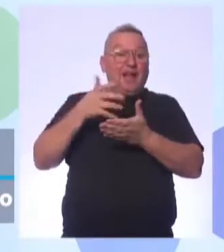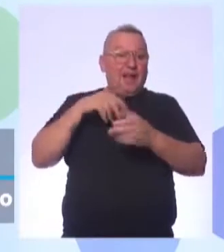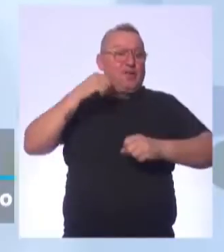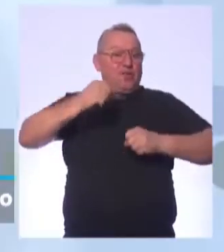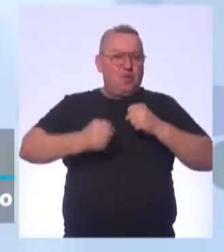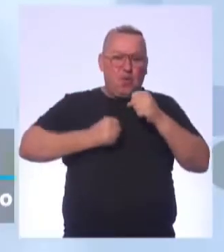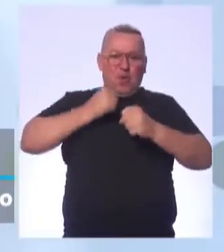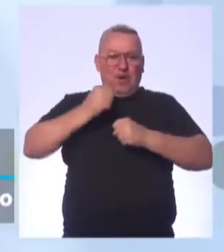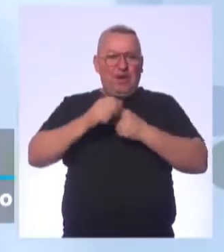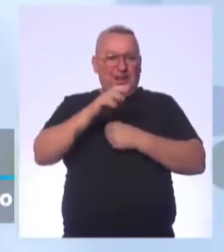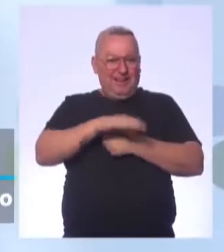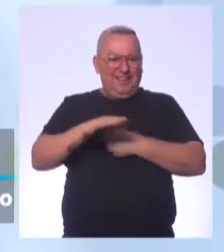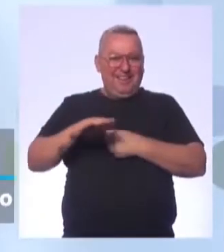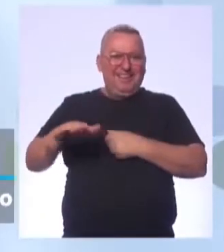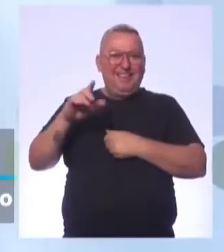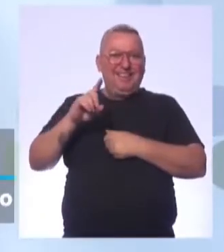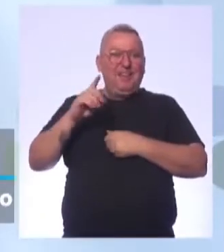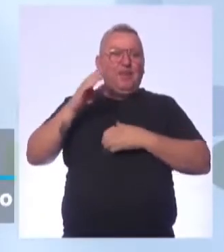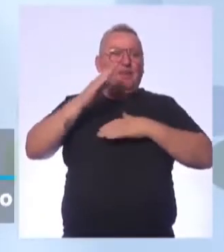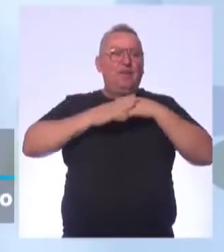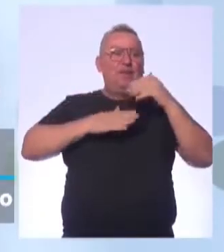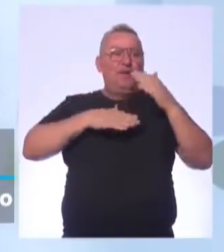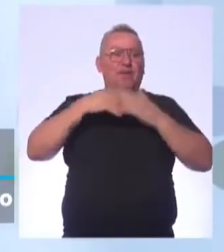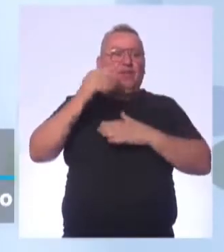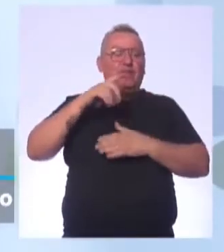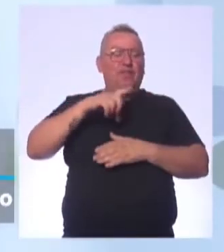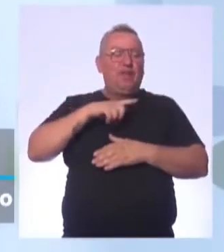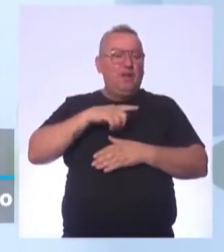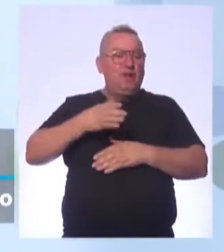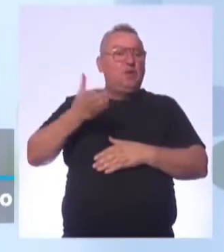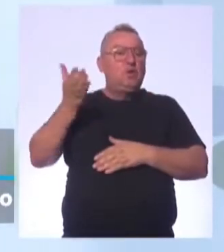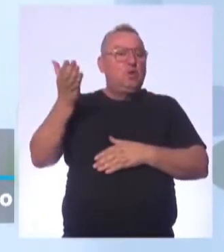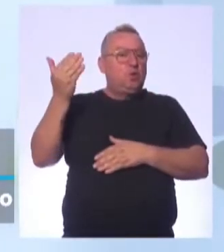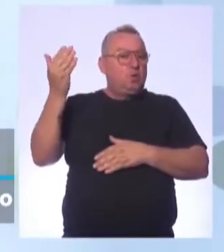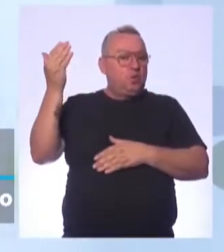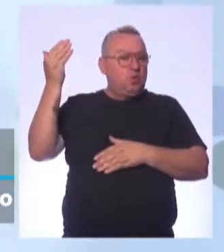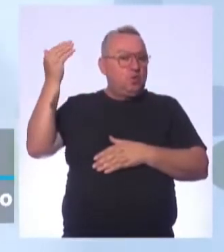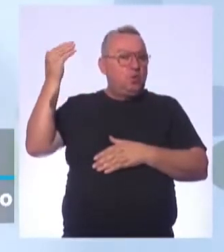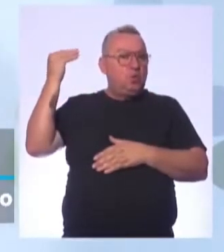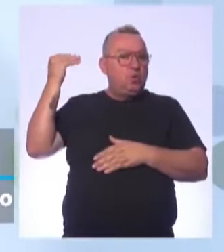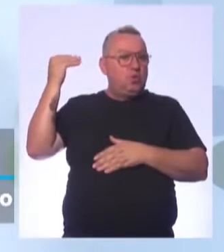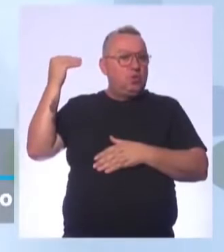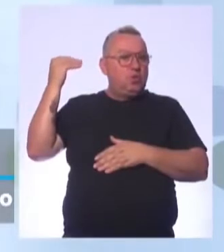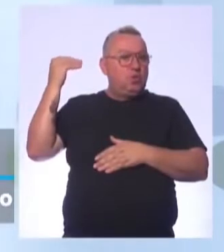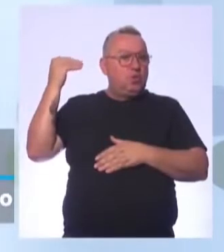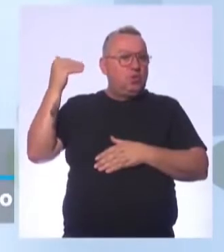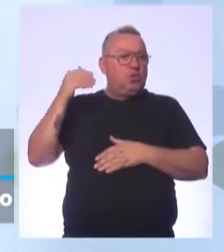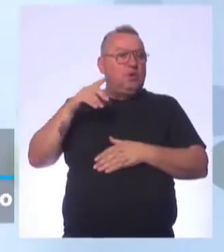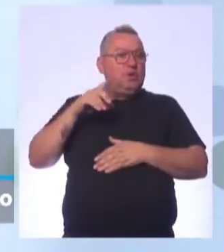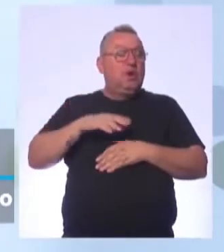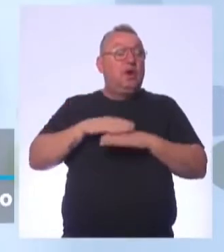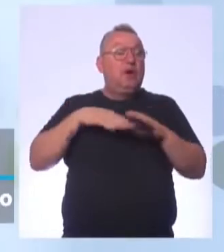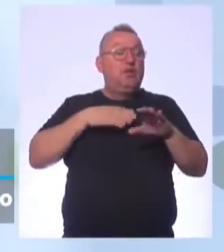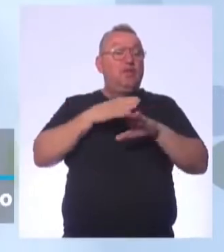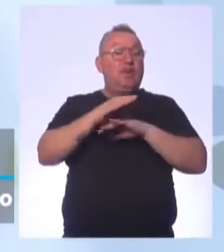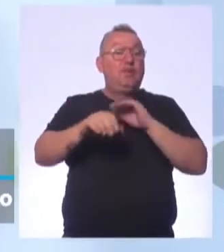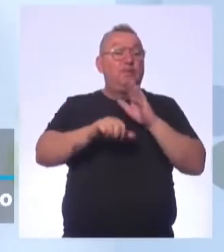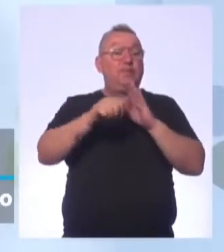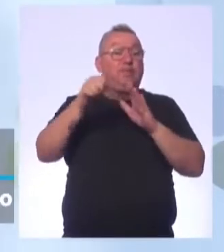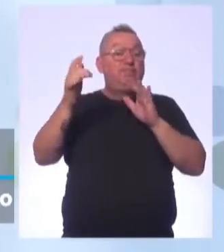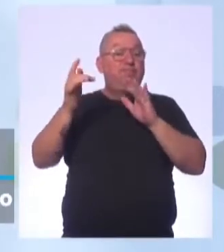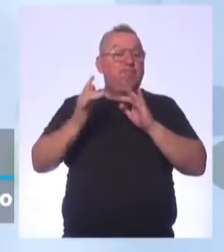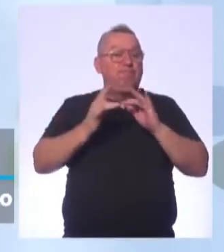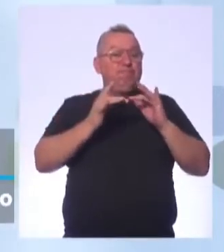isso. Então, essa prática, ela já existe há muito tempo, certo? Exatamente. Então, a gente vai para a primeira interação aí, para eles